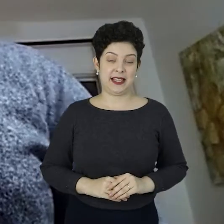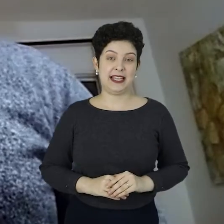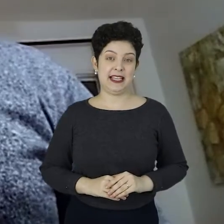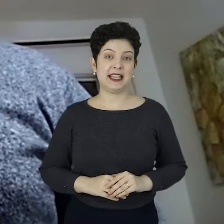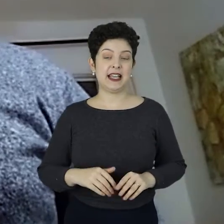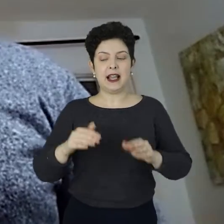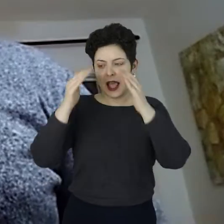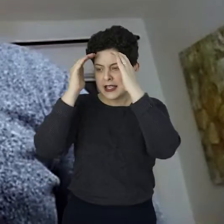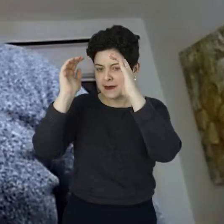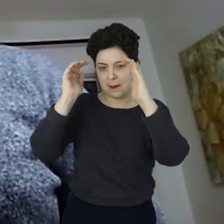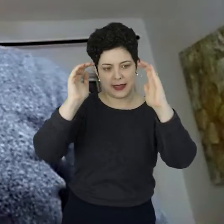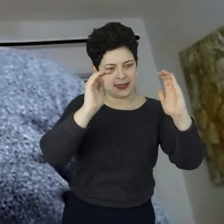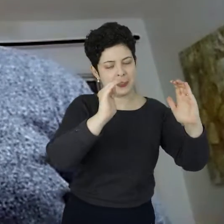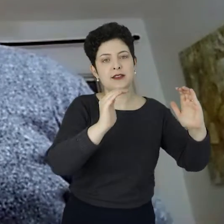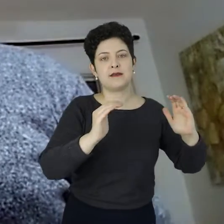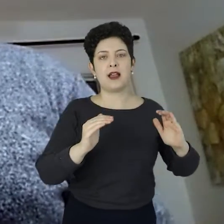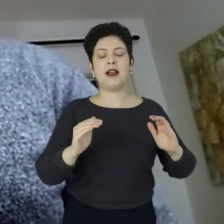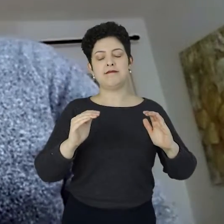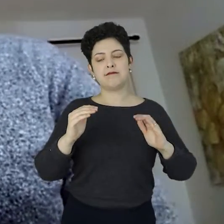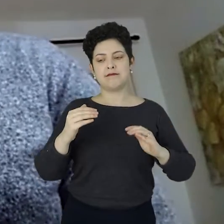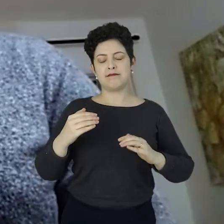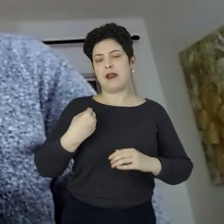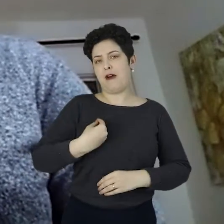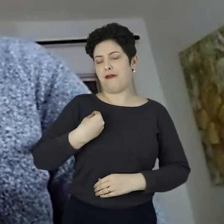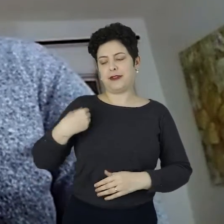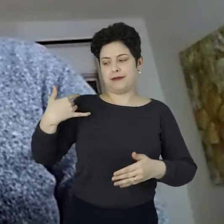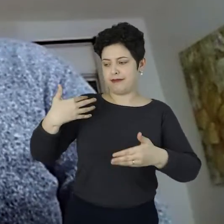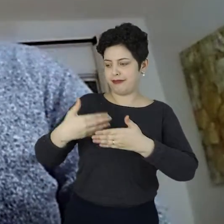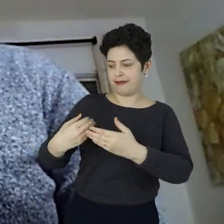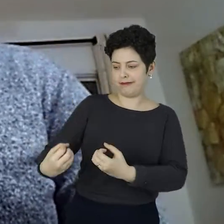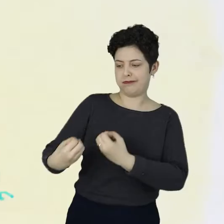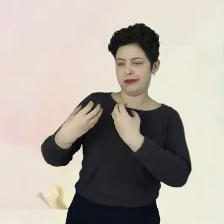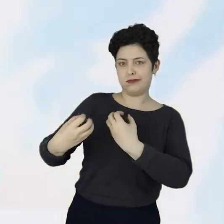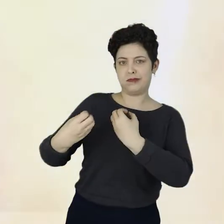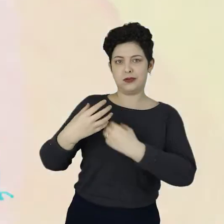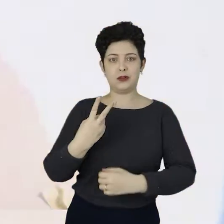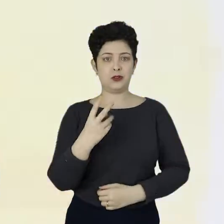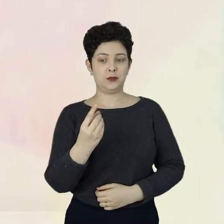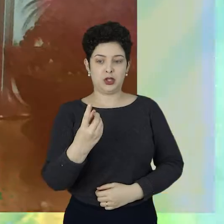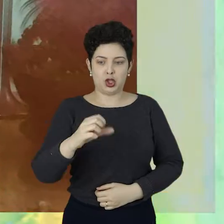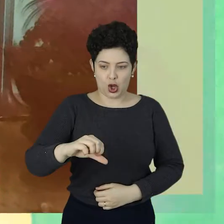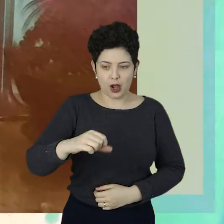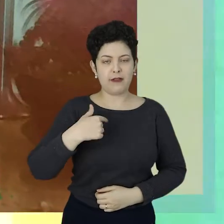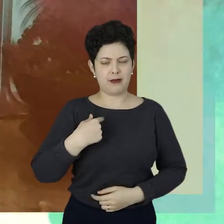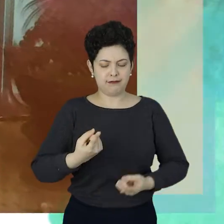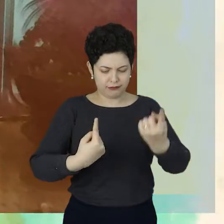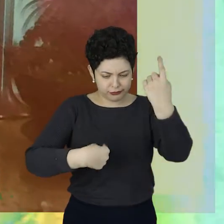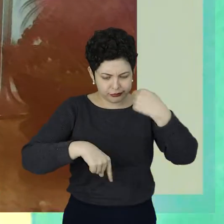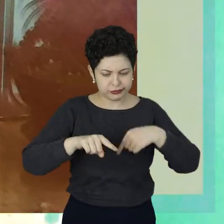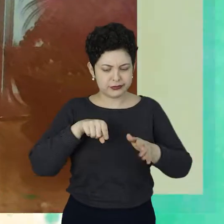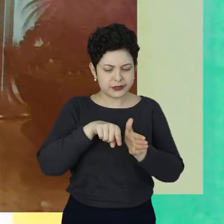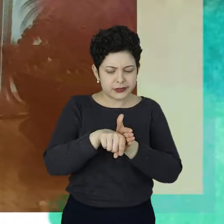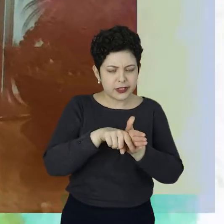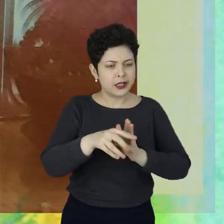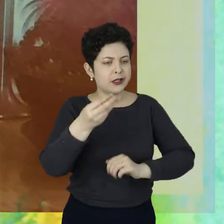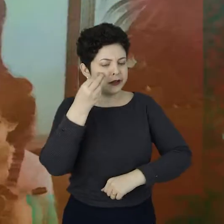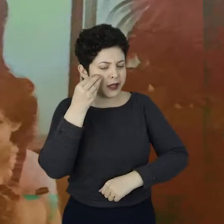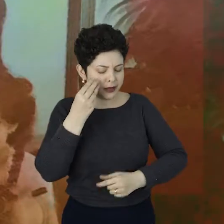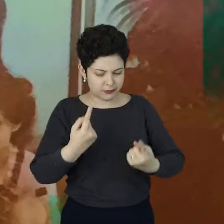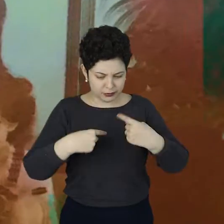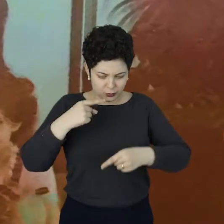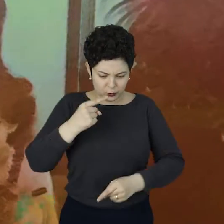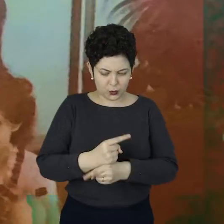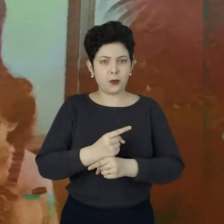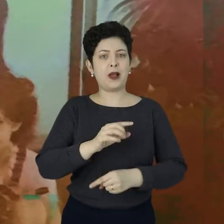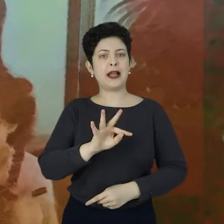respeitando as pessoas. Foi isso que a vida me ensinou. Em 2019 eu fiz uma bateria de testes